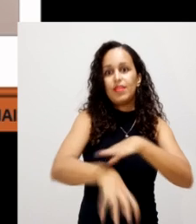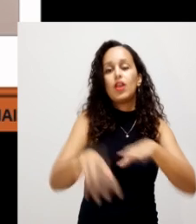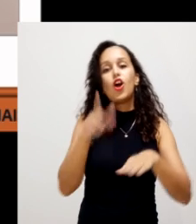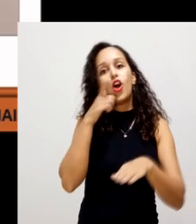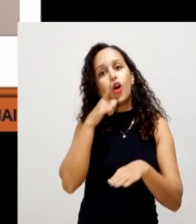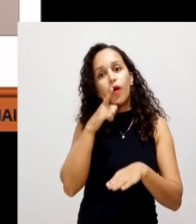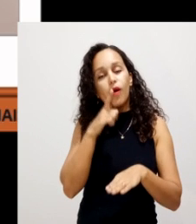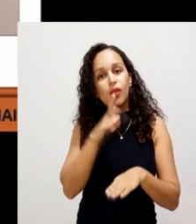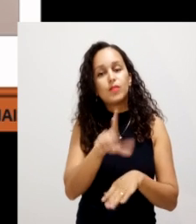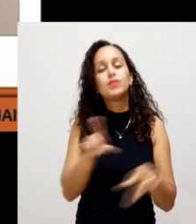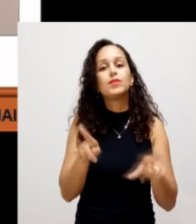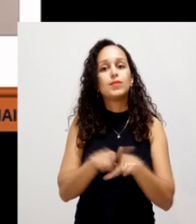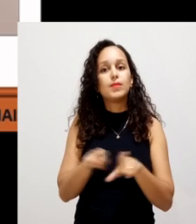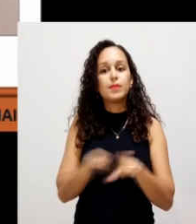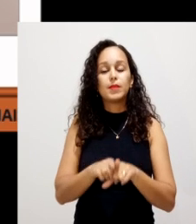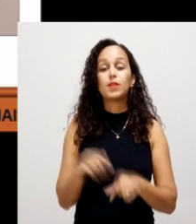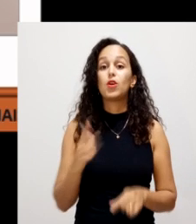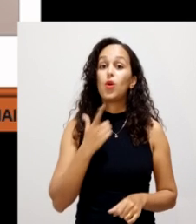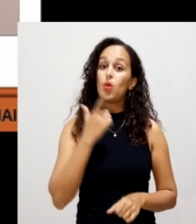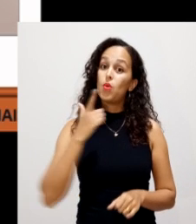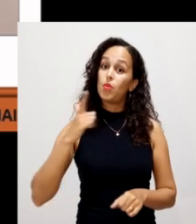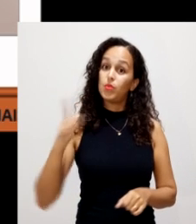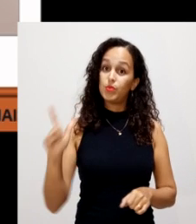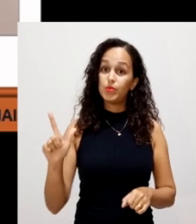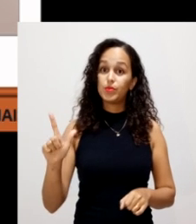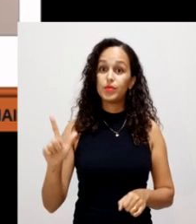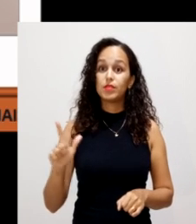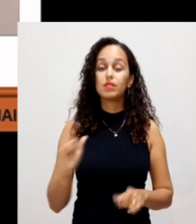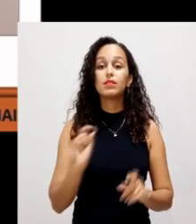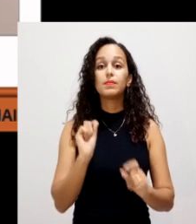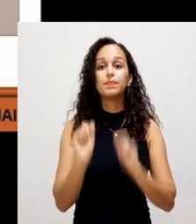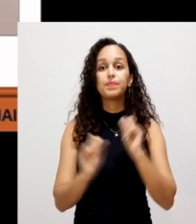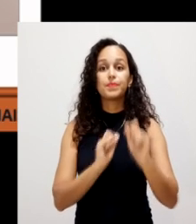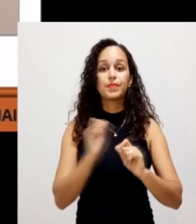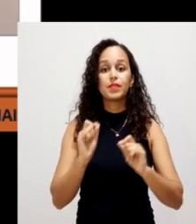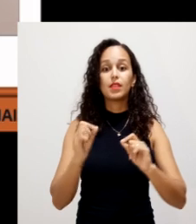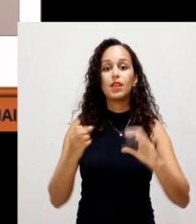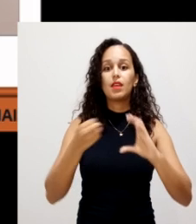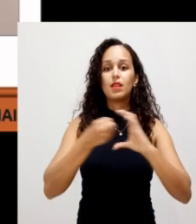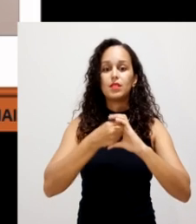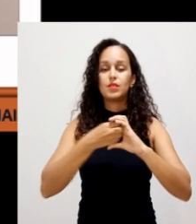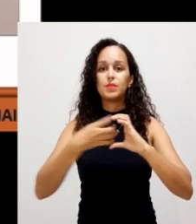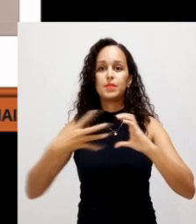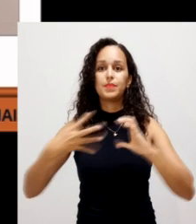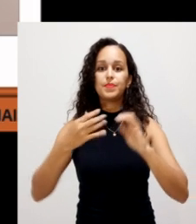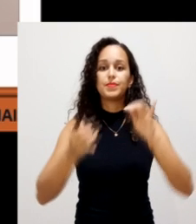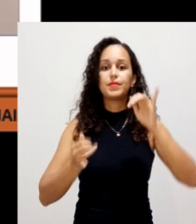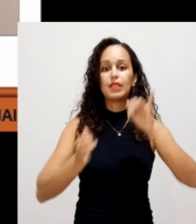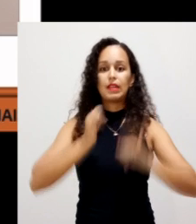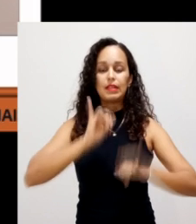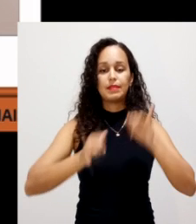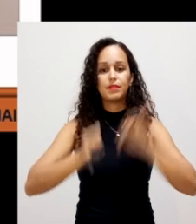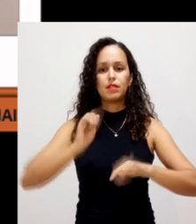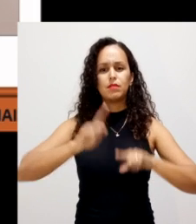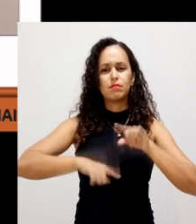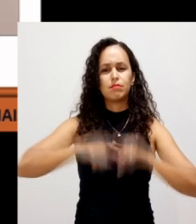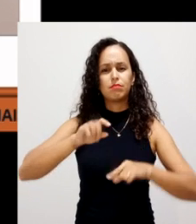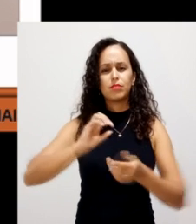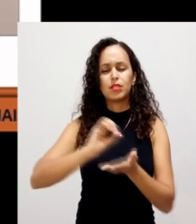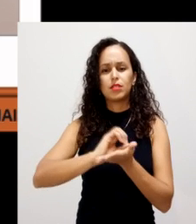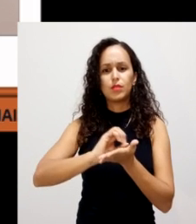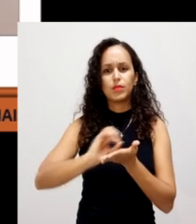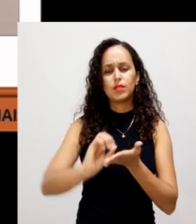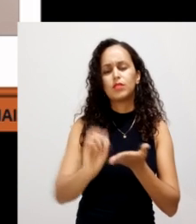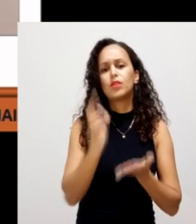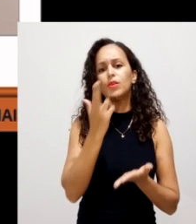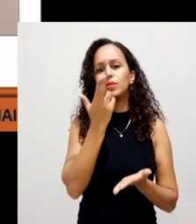a resistência à penetração das raiz. Uma outra questão seria nas propriedades químicas. A matéria orgânica, ela